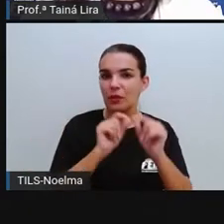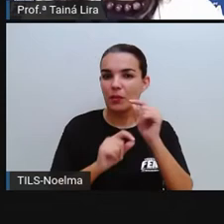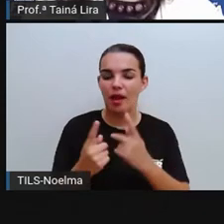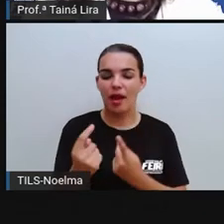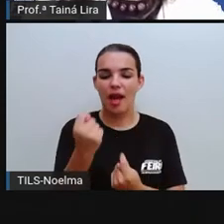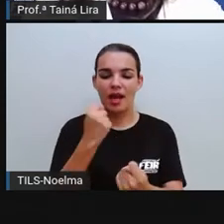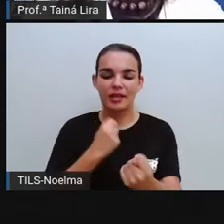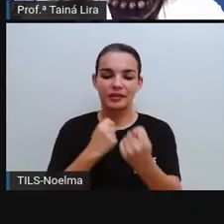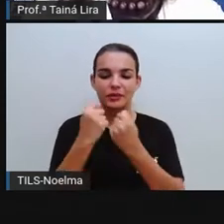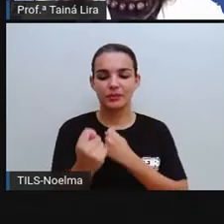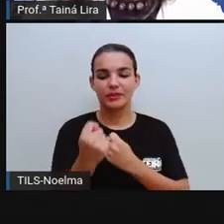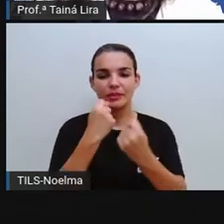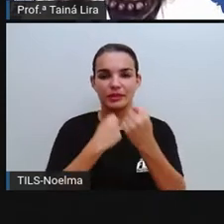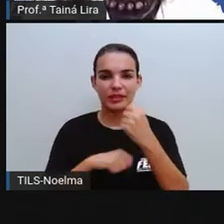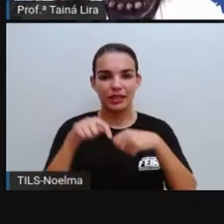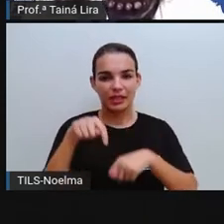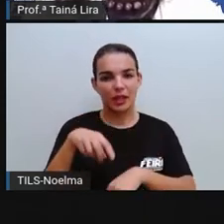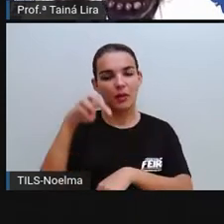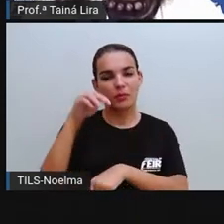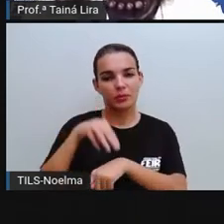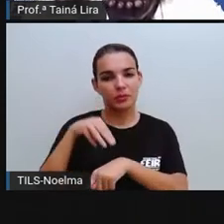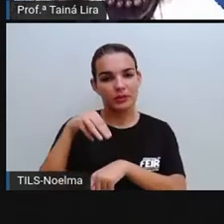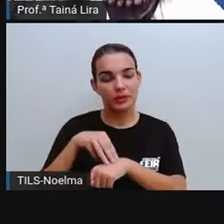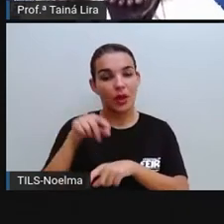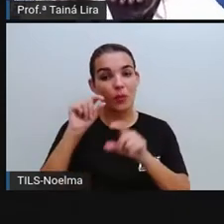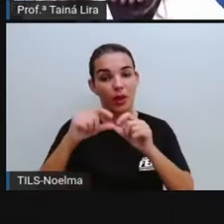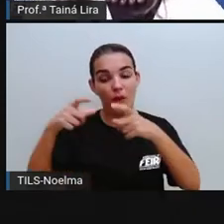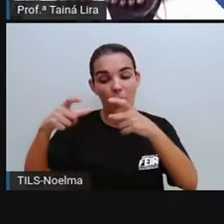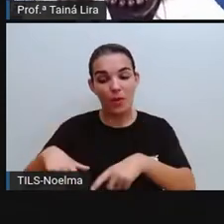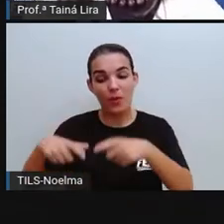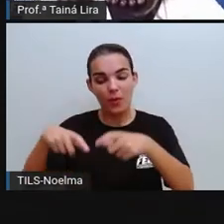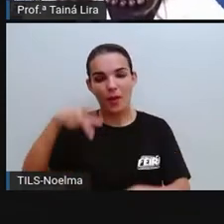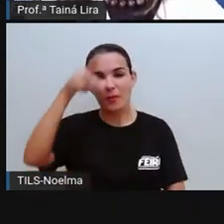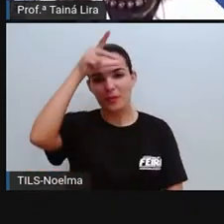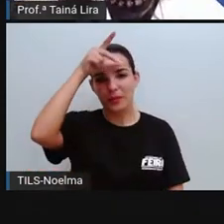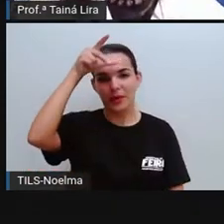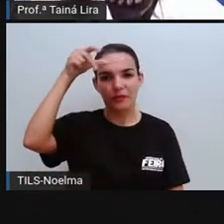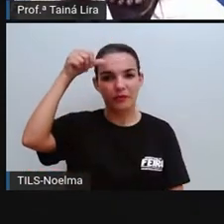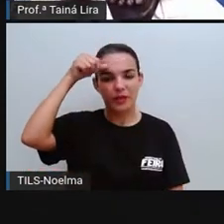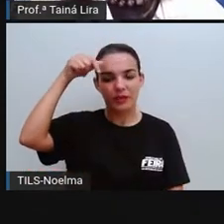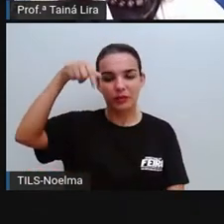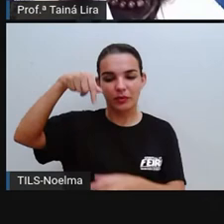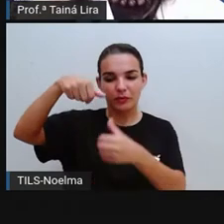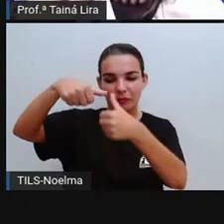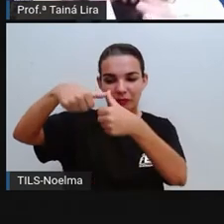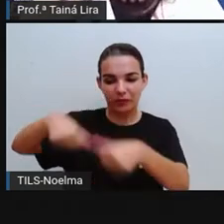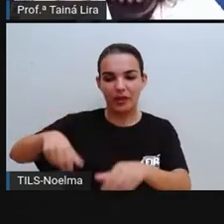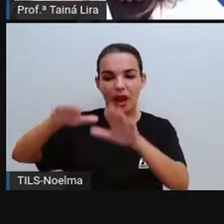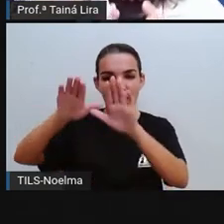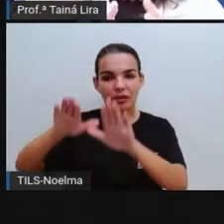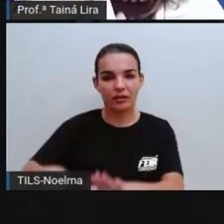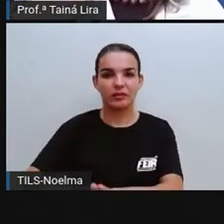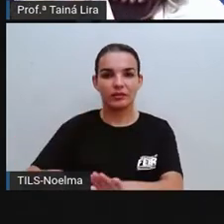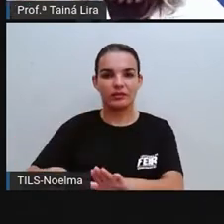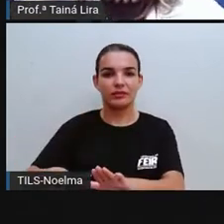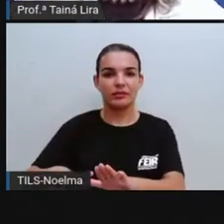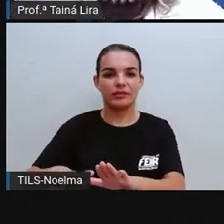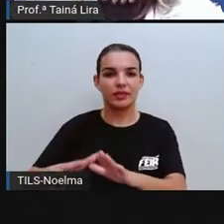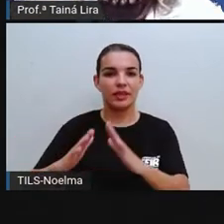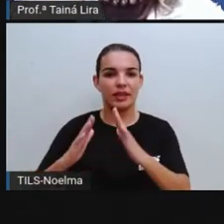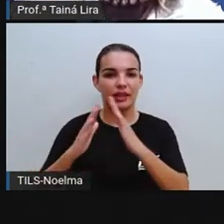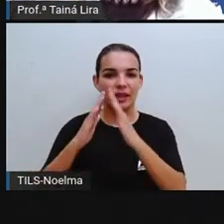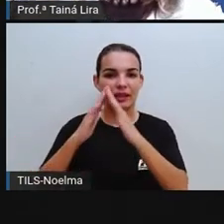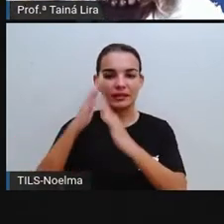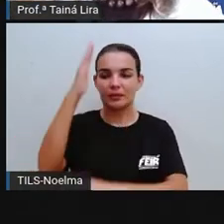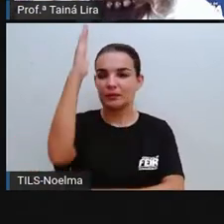município e é o local de trabalho do prefeito da cidade. Então, quando a gente fala, lembra que a